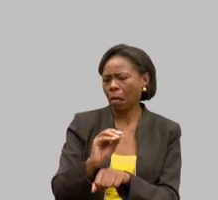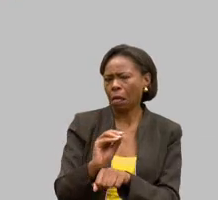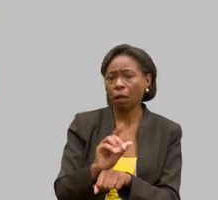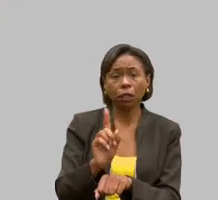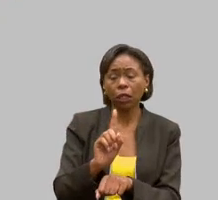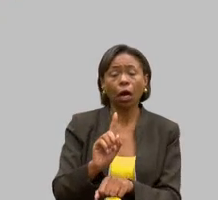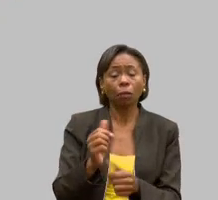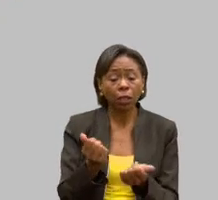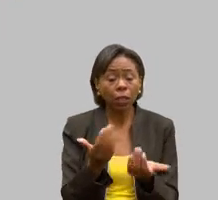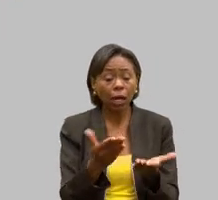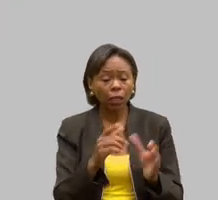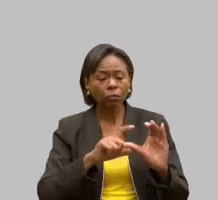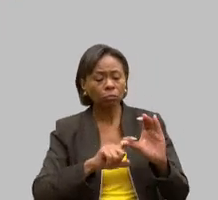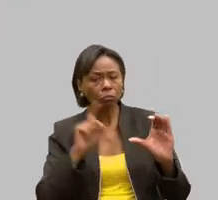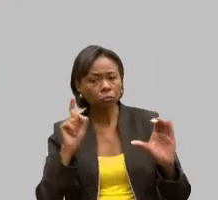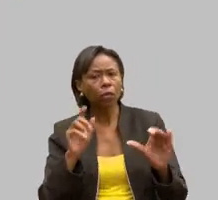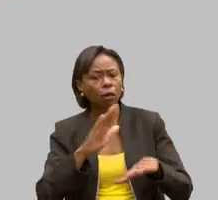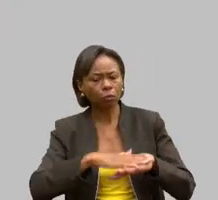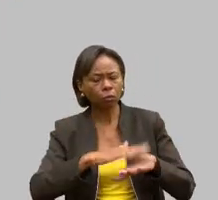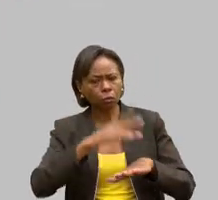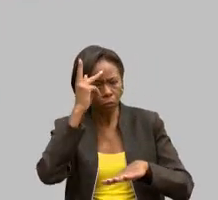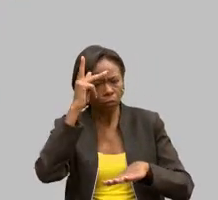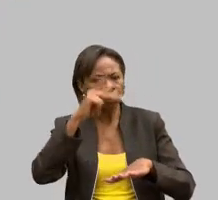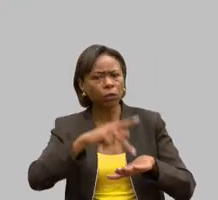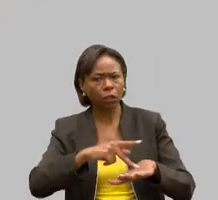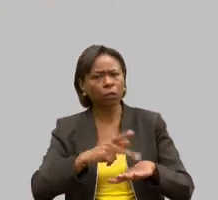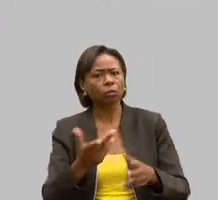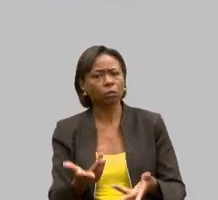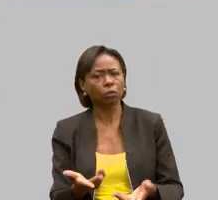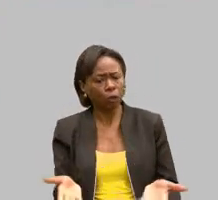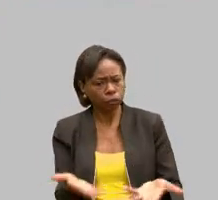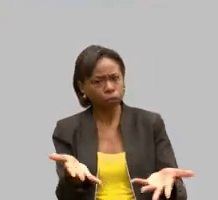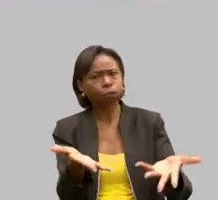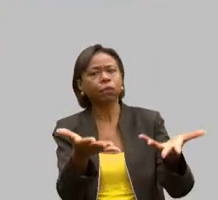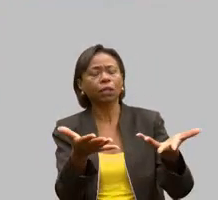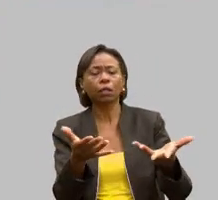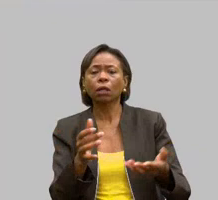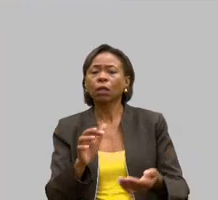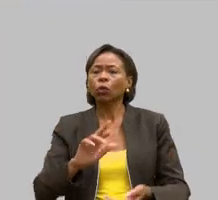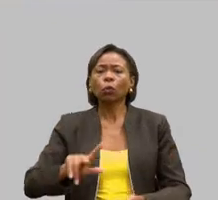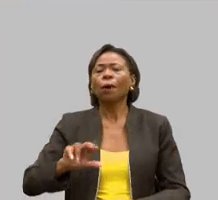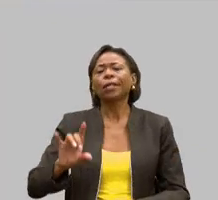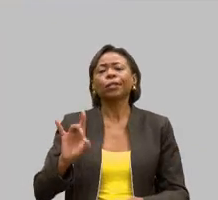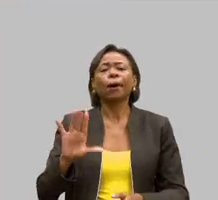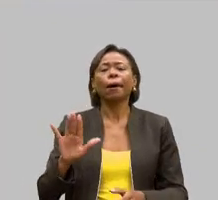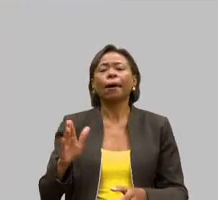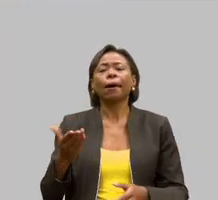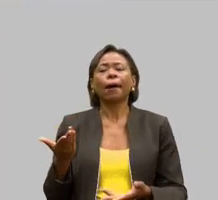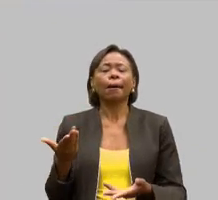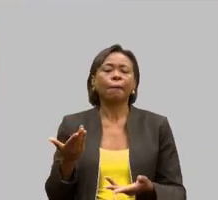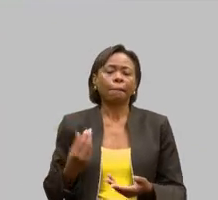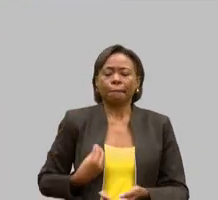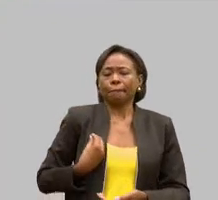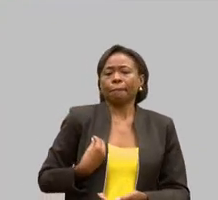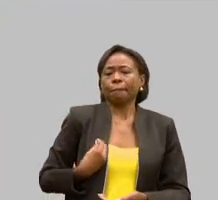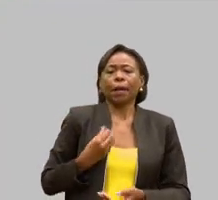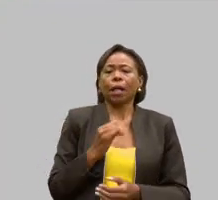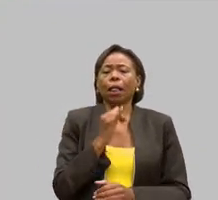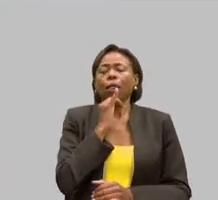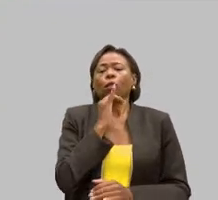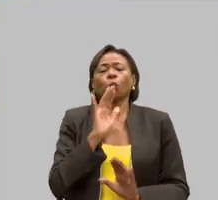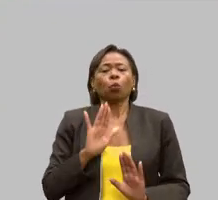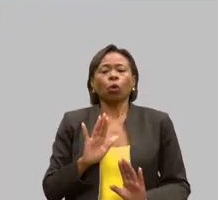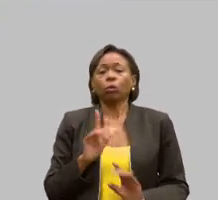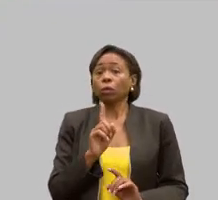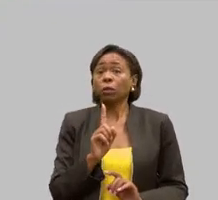voluntário. Não é simplesmente passar o passar, mas deixar sua marca, como o doutor Eduardo, Darcy e